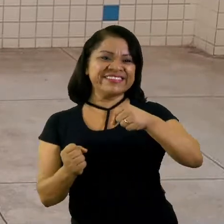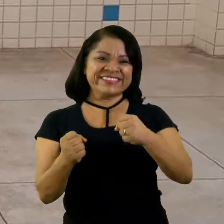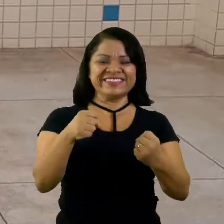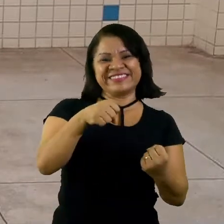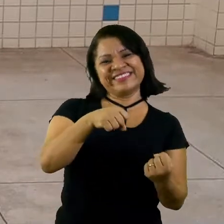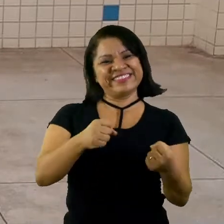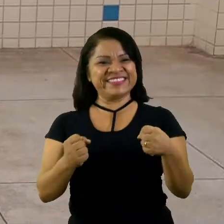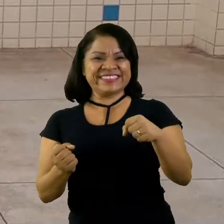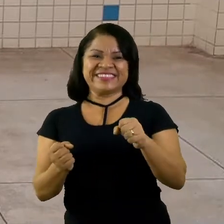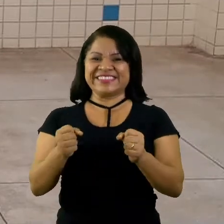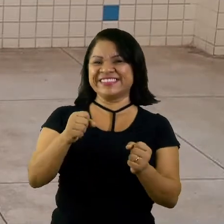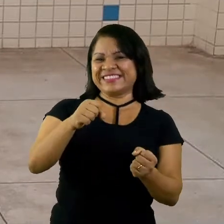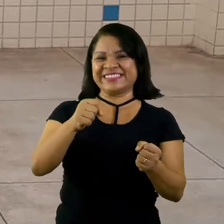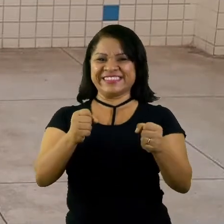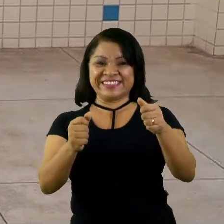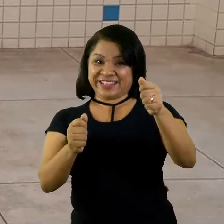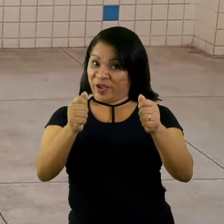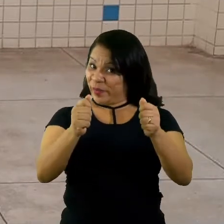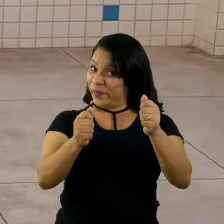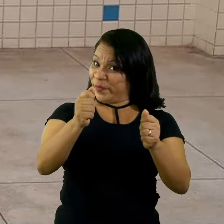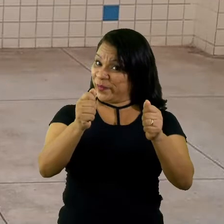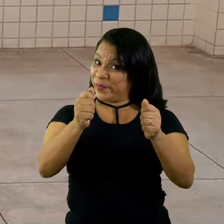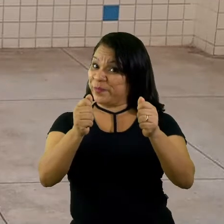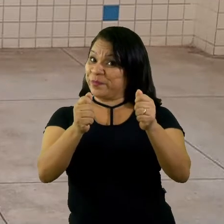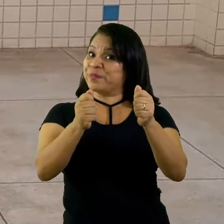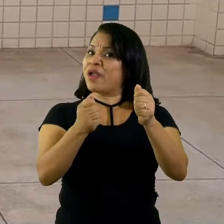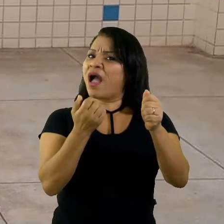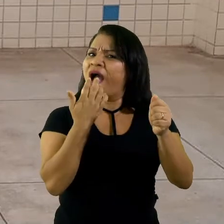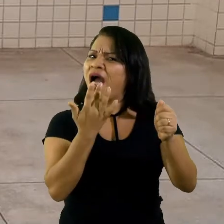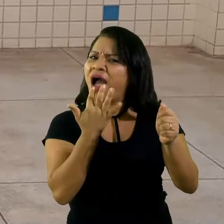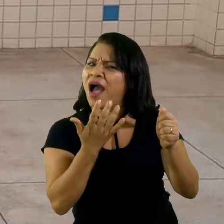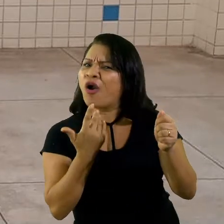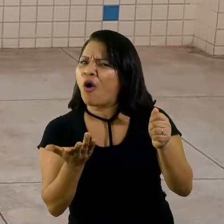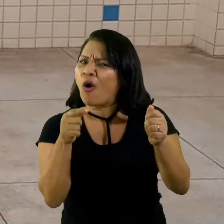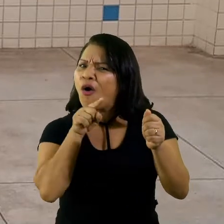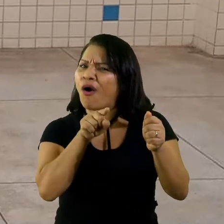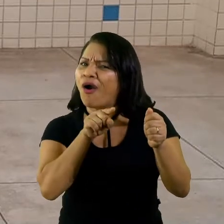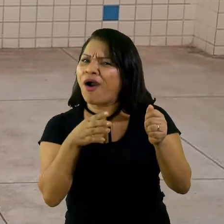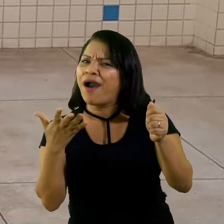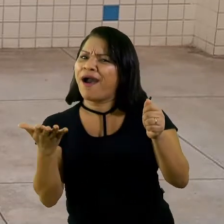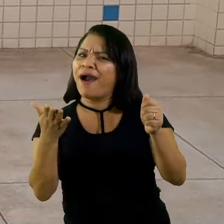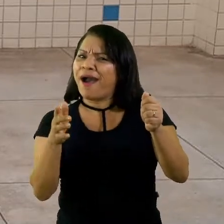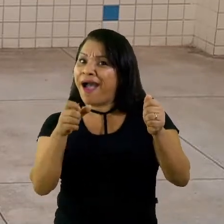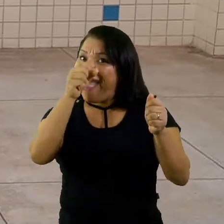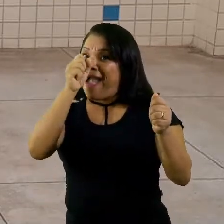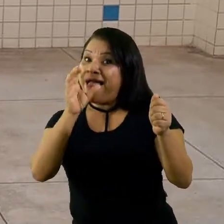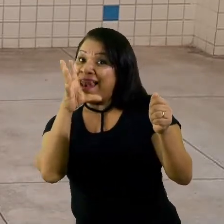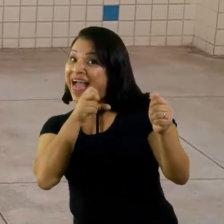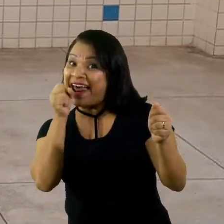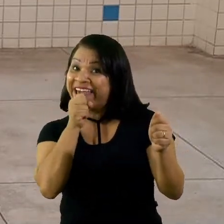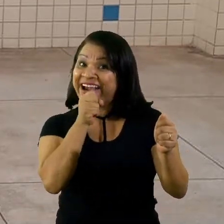E agora? Vamos lá. Que cor será? Laranja.